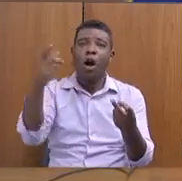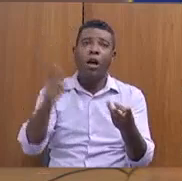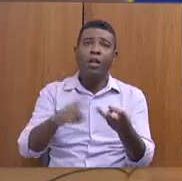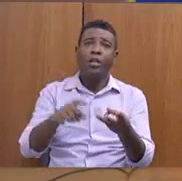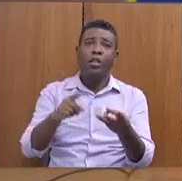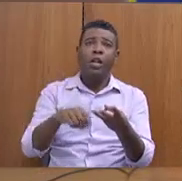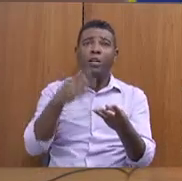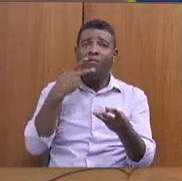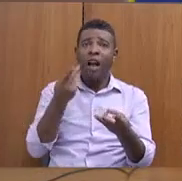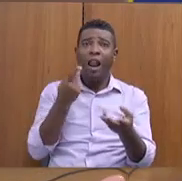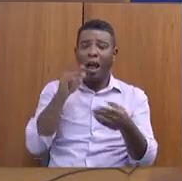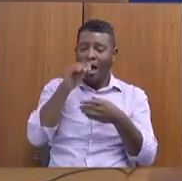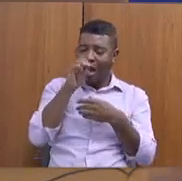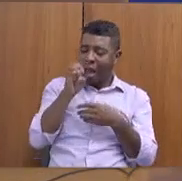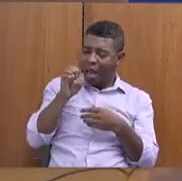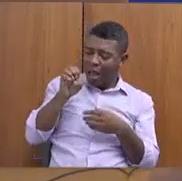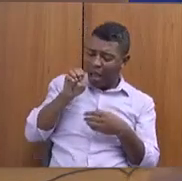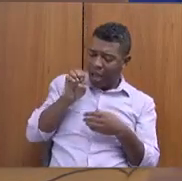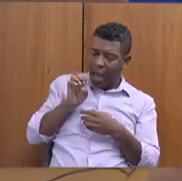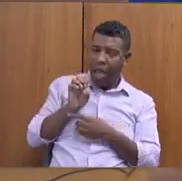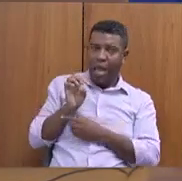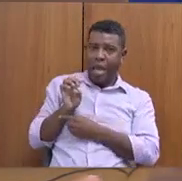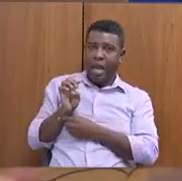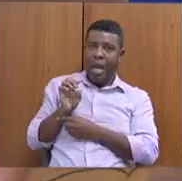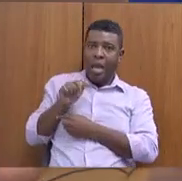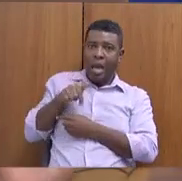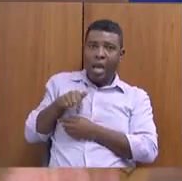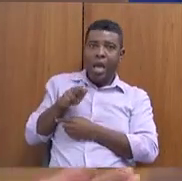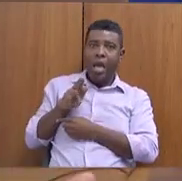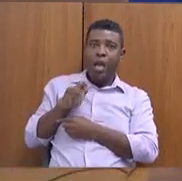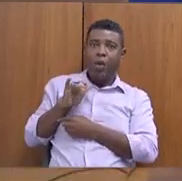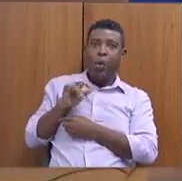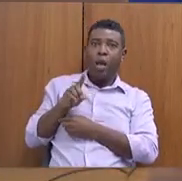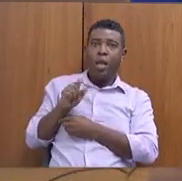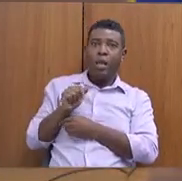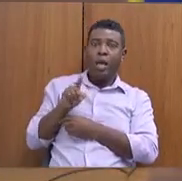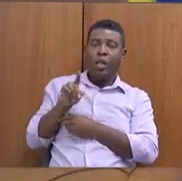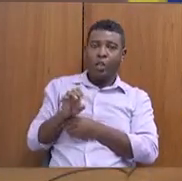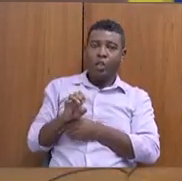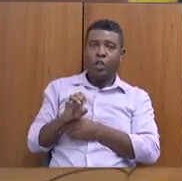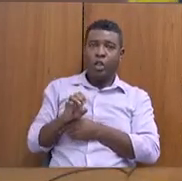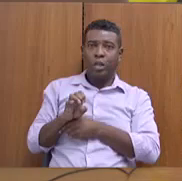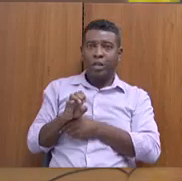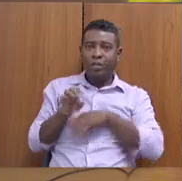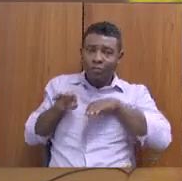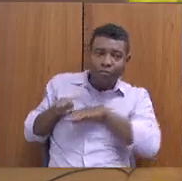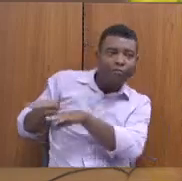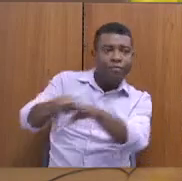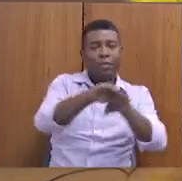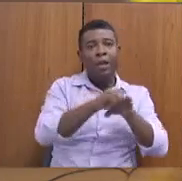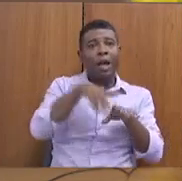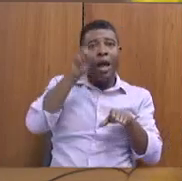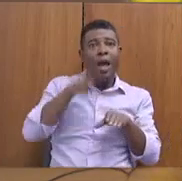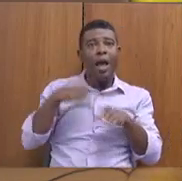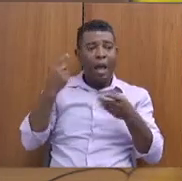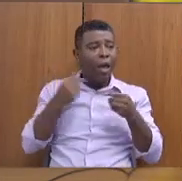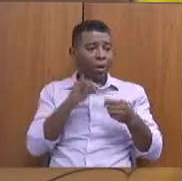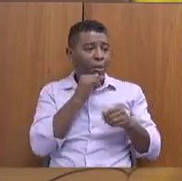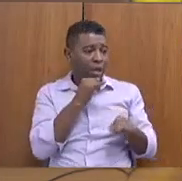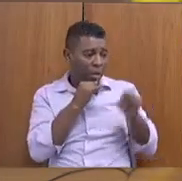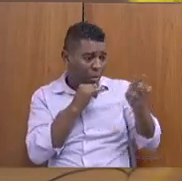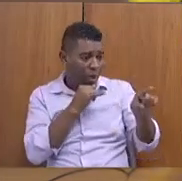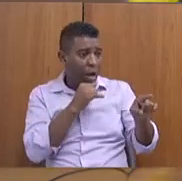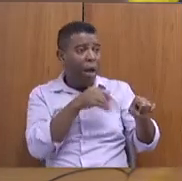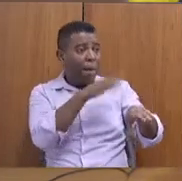equidade, e todo mundo sabe que equidade, ou pelo menos deveria saber que equidade, é promover mais para quem precisa mais,